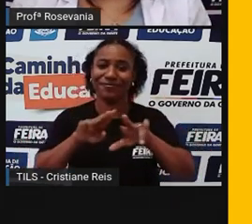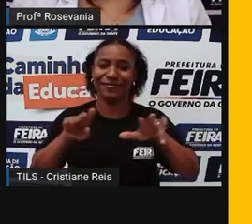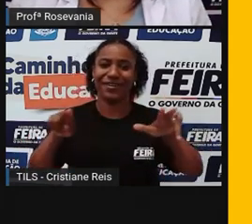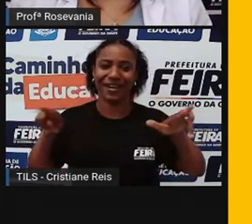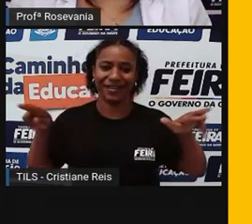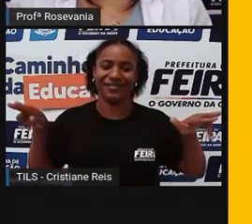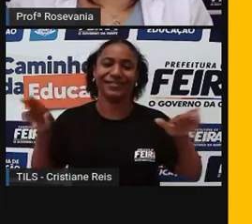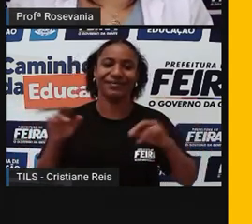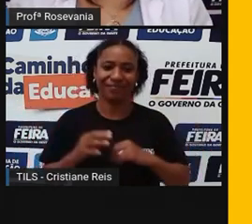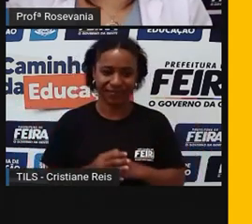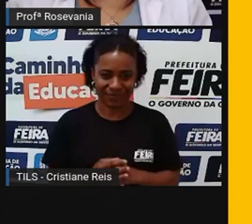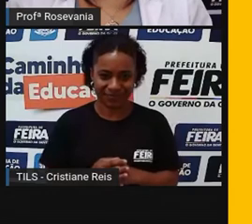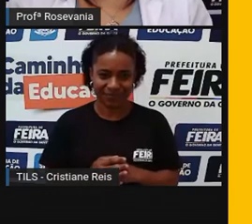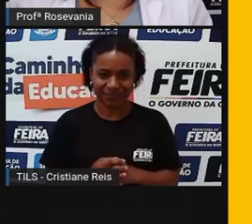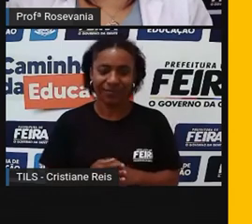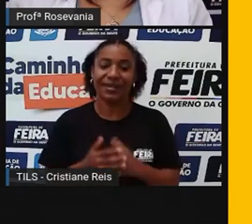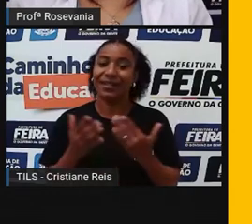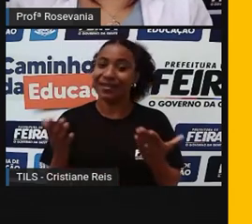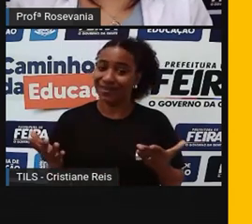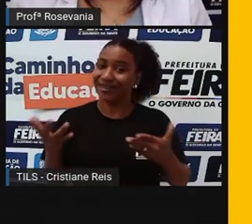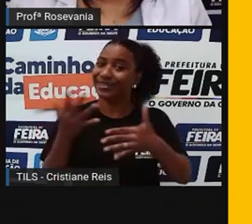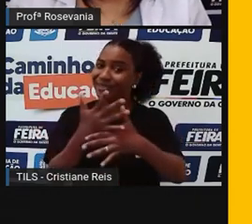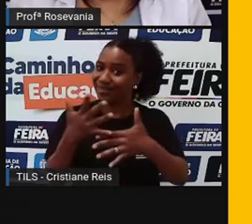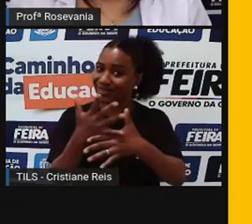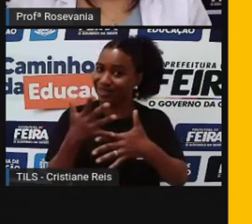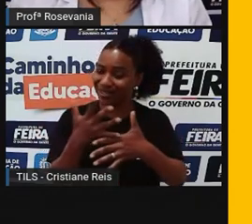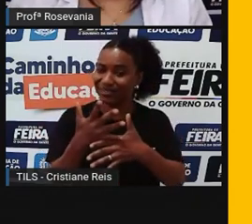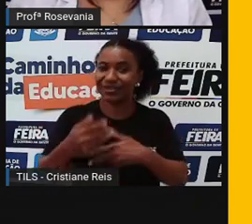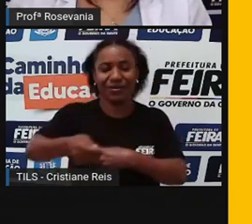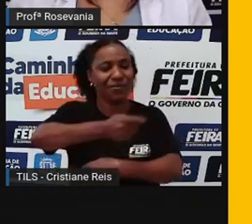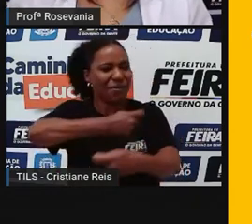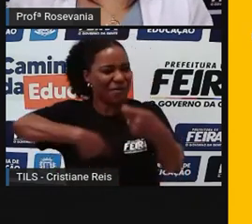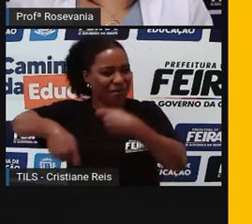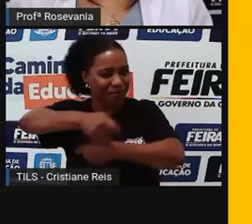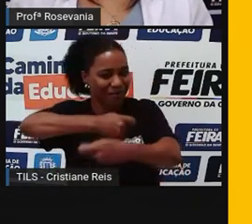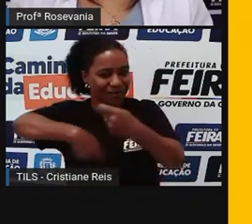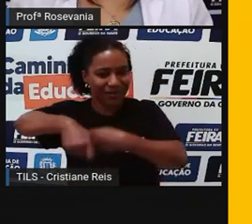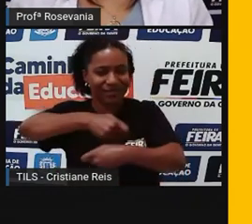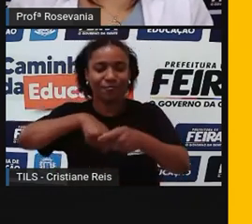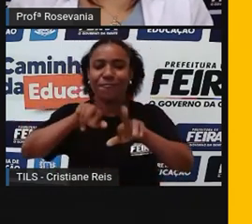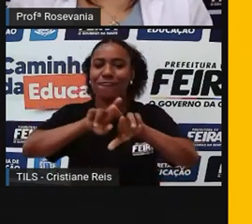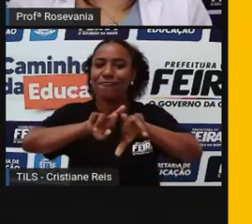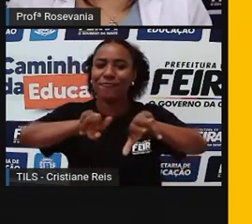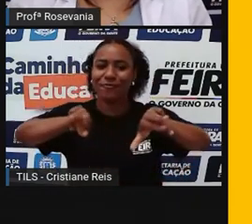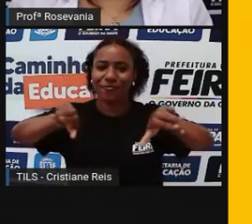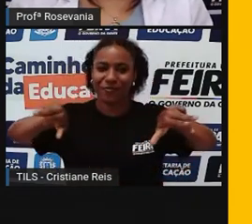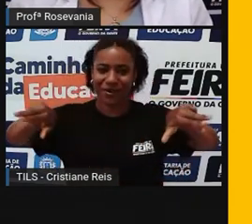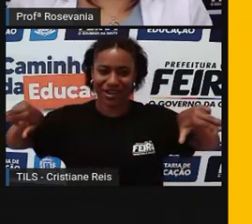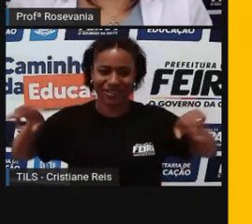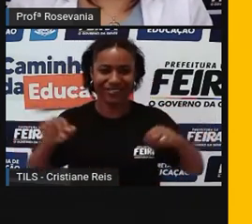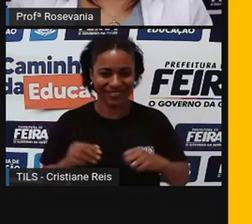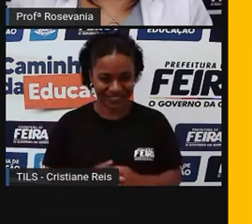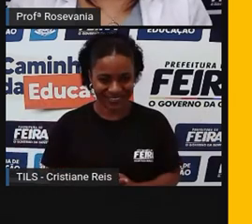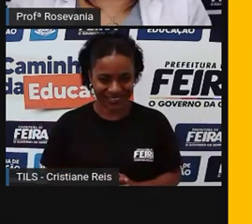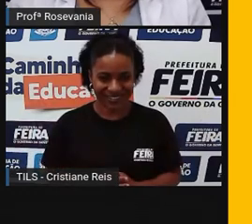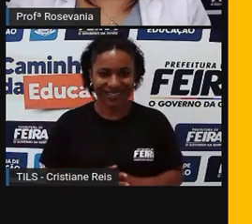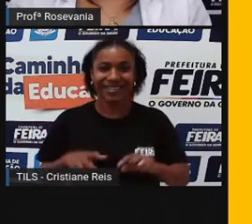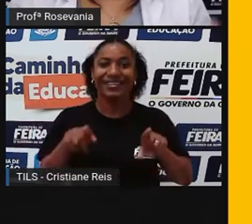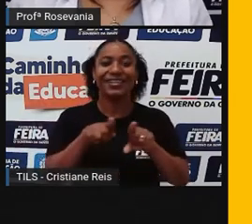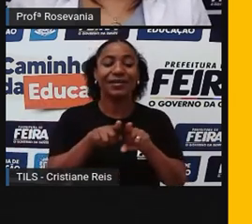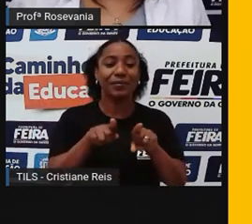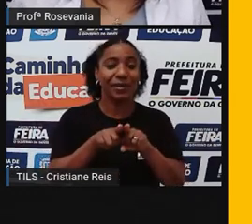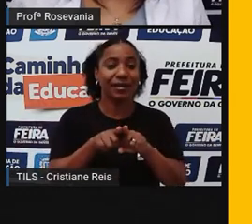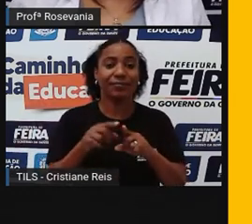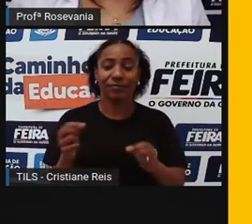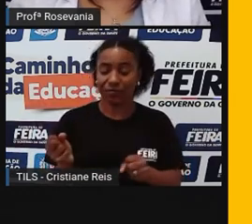lá no Firaguai. Então, nossa cidade, comércio é muito diversificado, hoje começamos a investir também na ideia de condomínios,